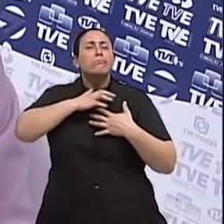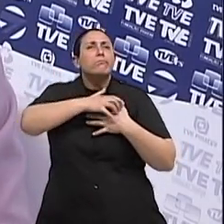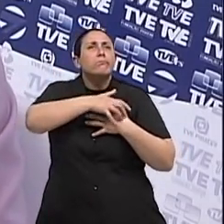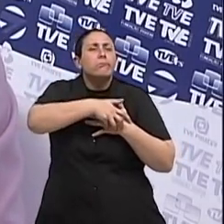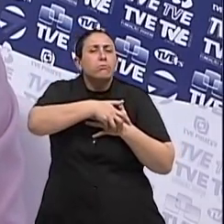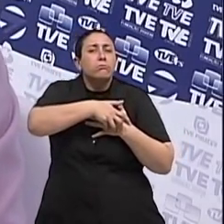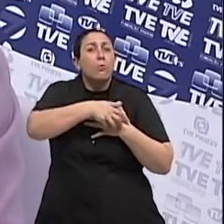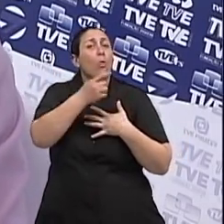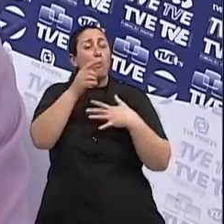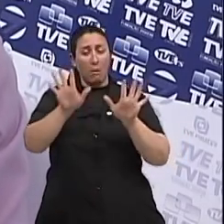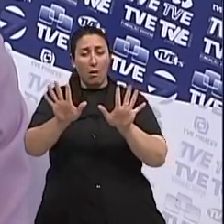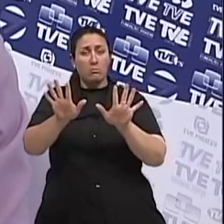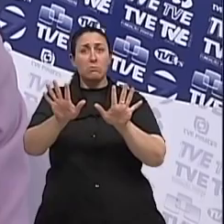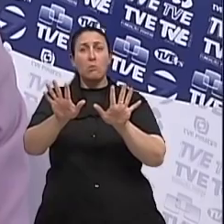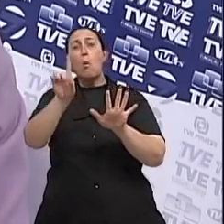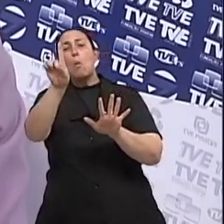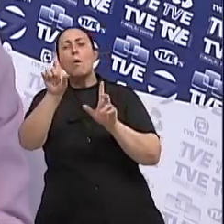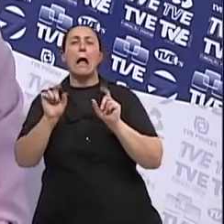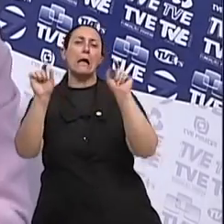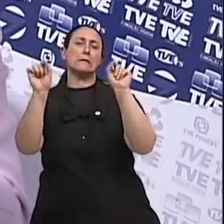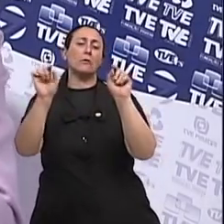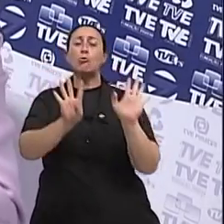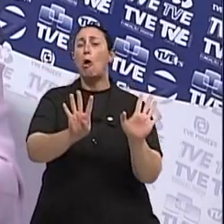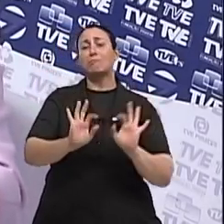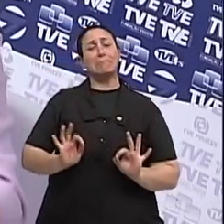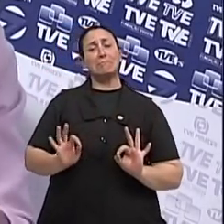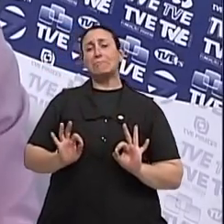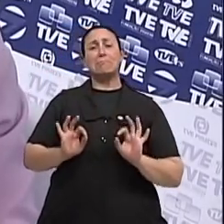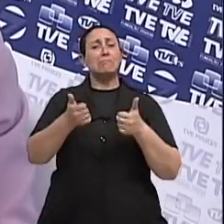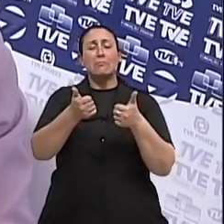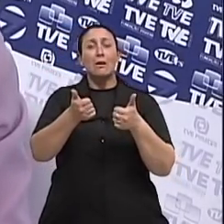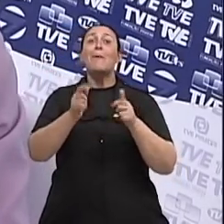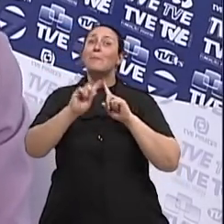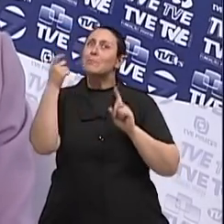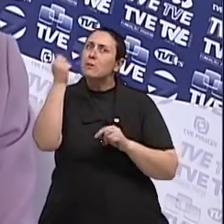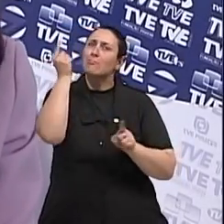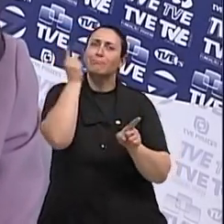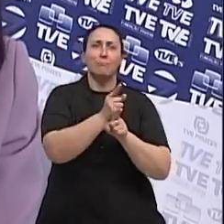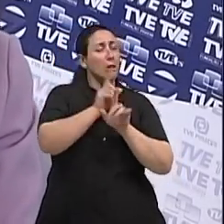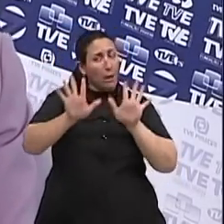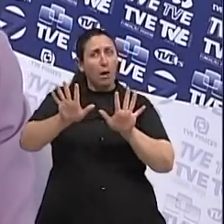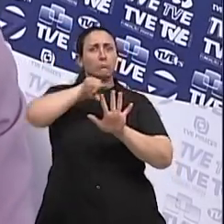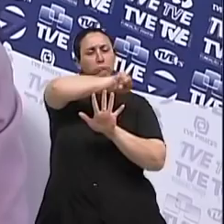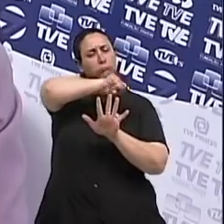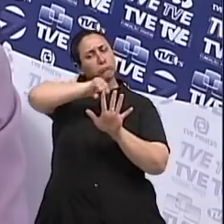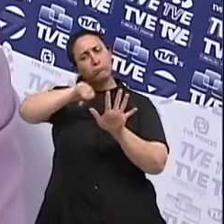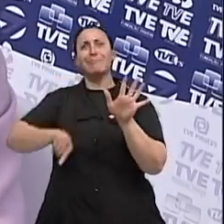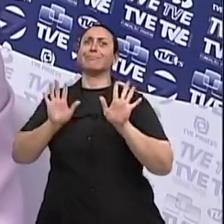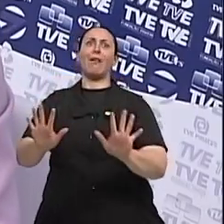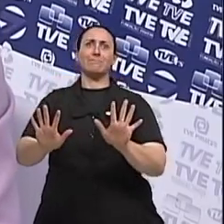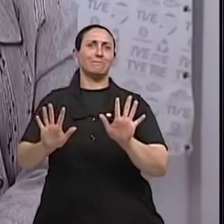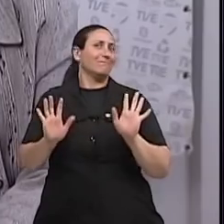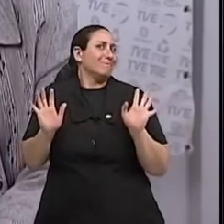pode ser um câncer. Nove não é nada. Mas tem que ser visto. Porque se aquele um for, a gente